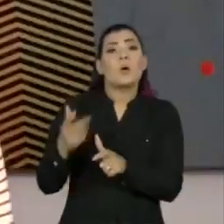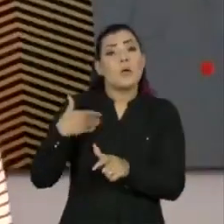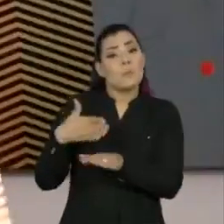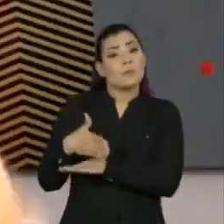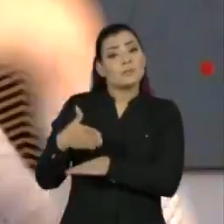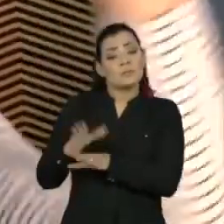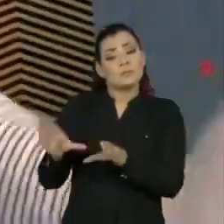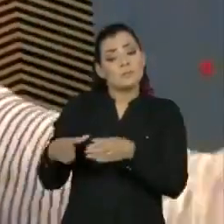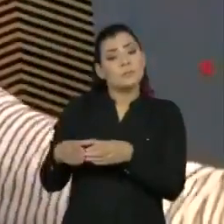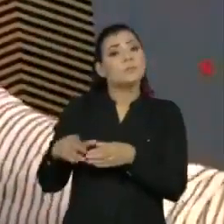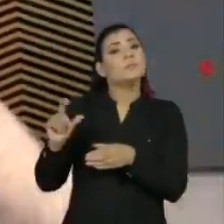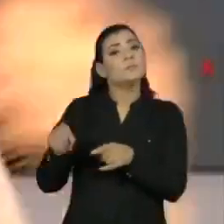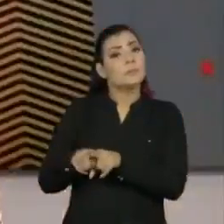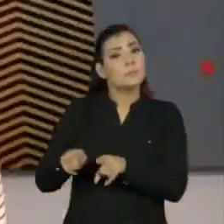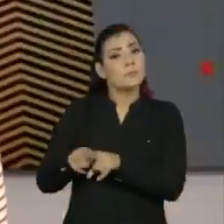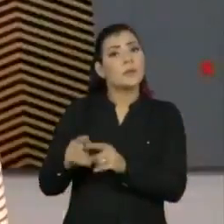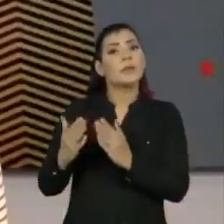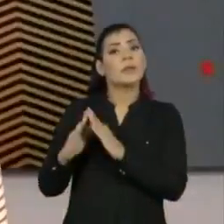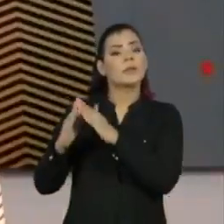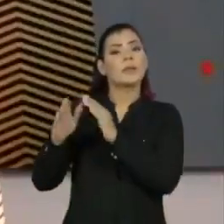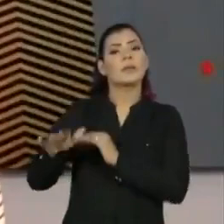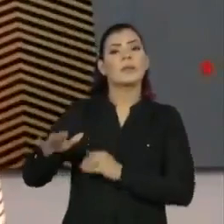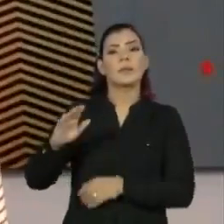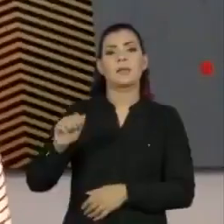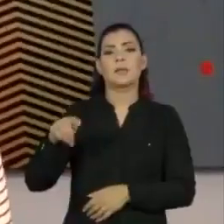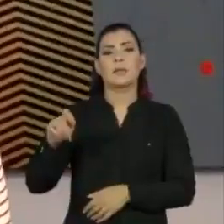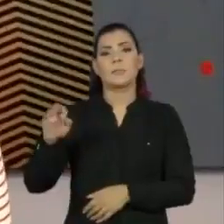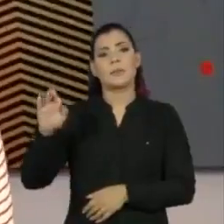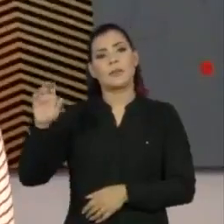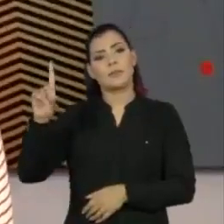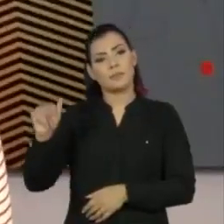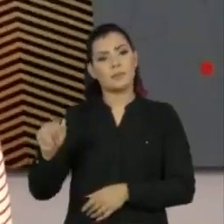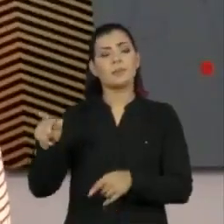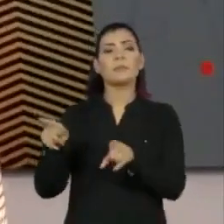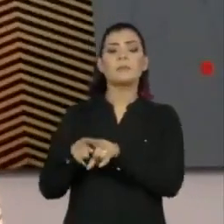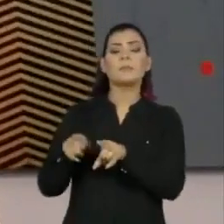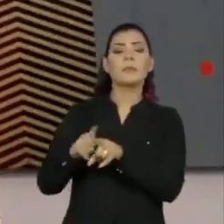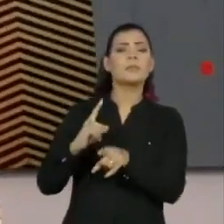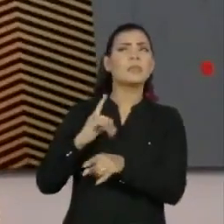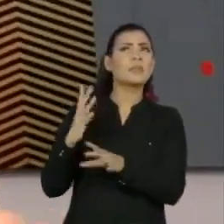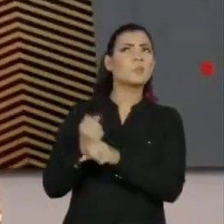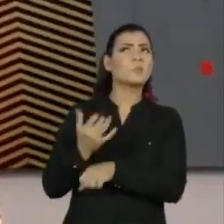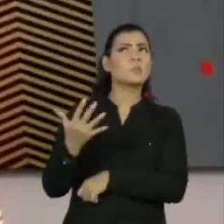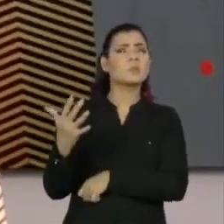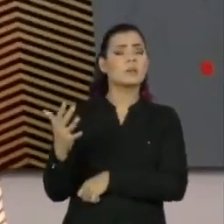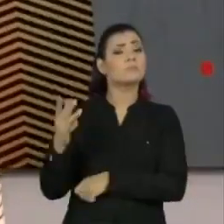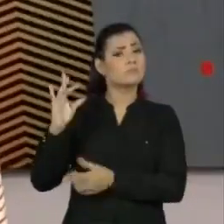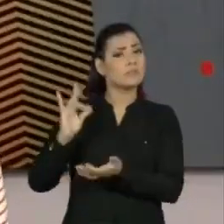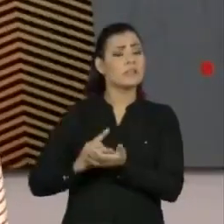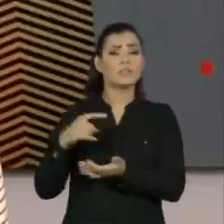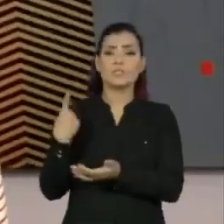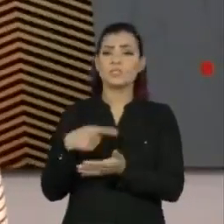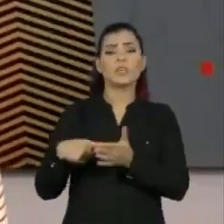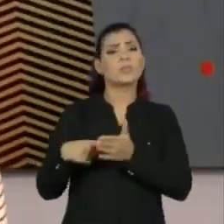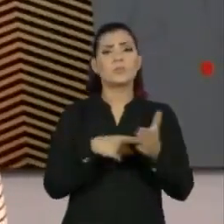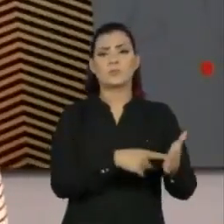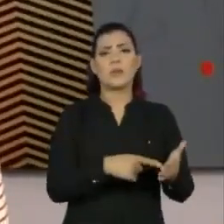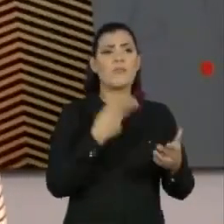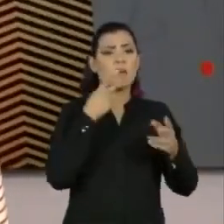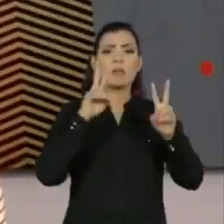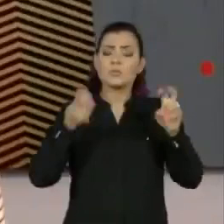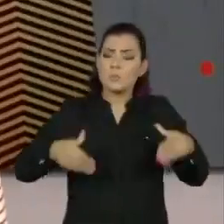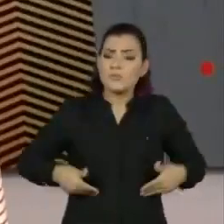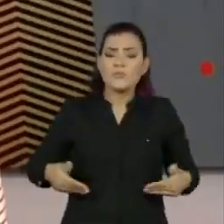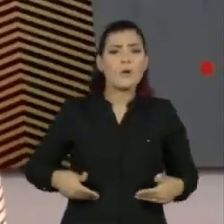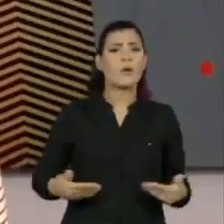parte, que é o quebrado alimentado no extremo da Zona Norte de São Paulo, e a gente prevê, primeiro, denunciar, falar sobre a fome.